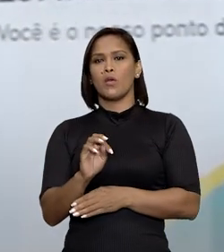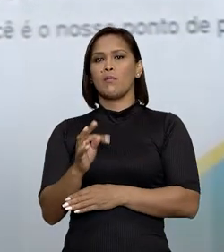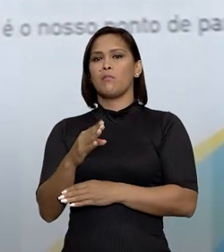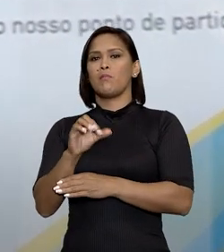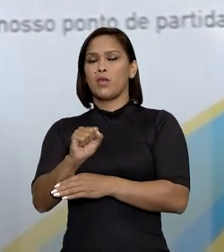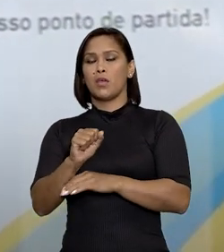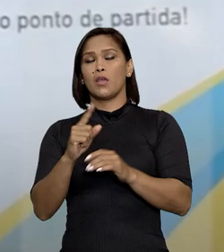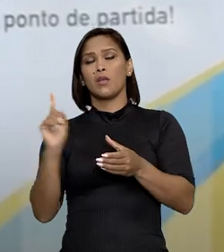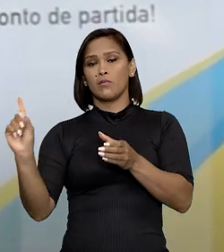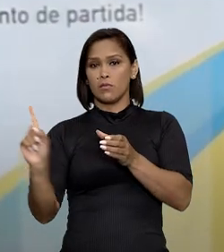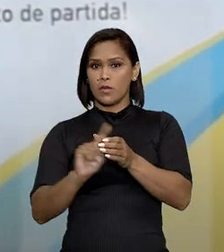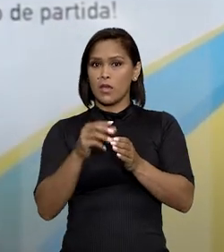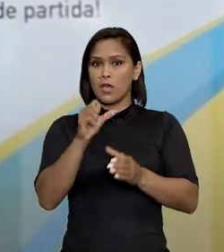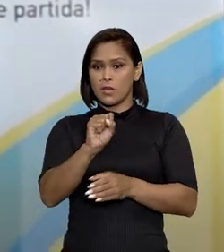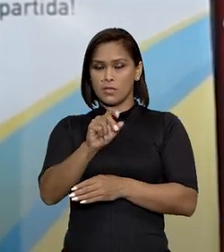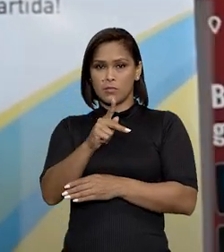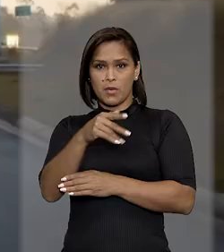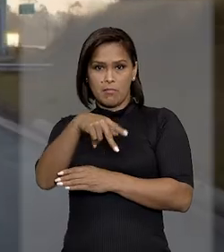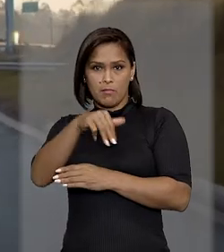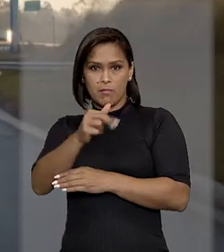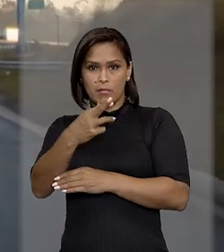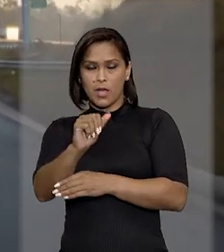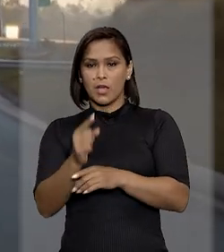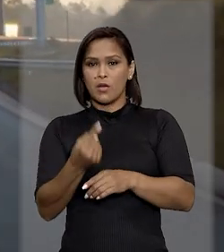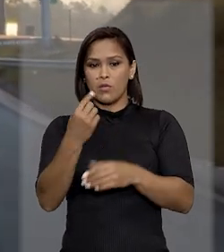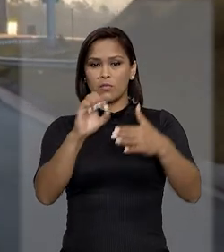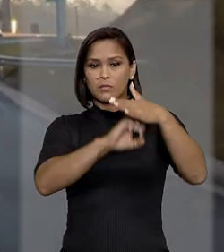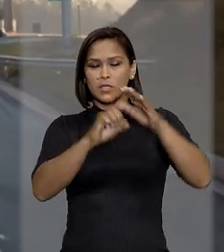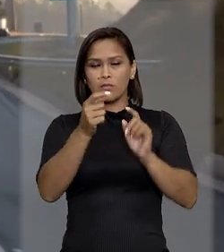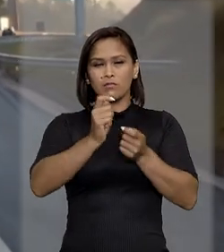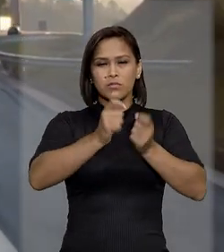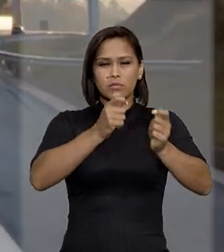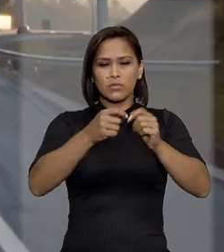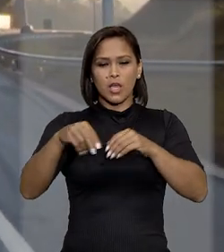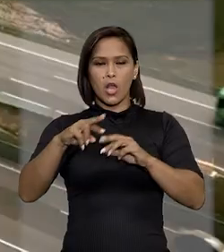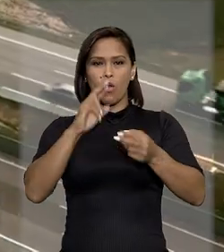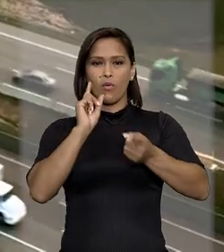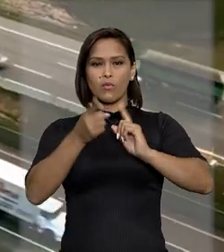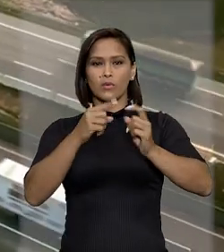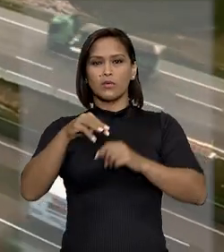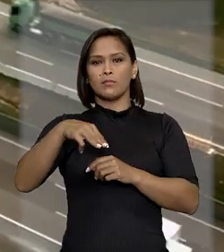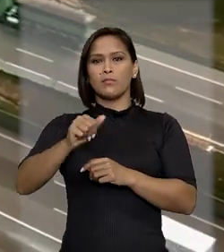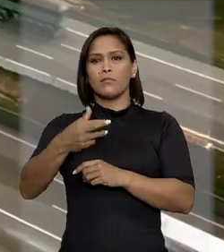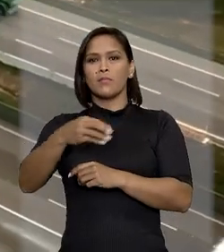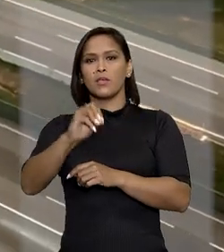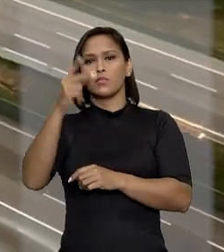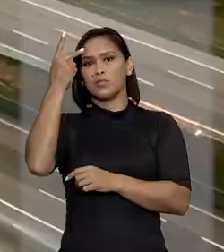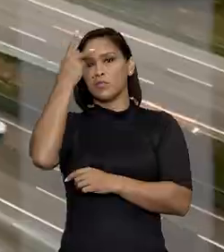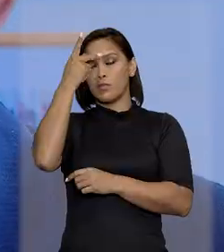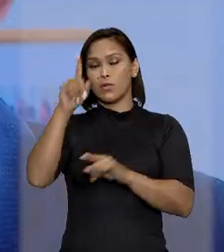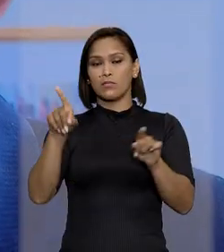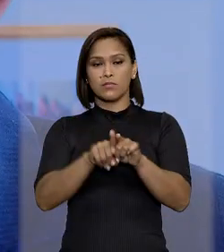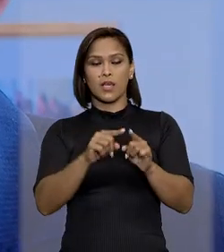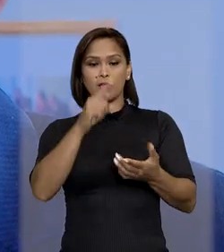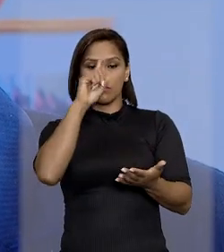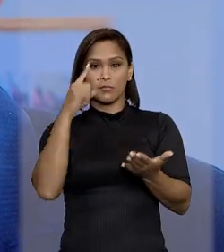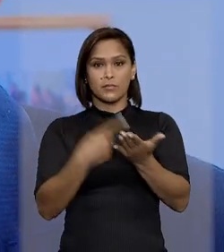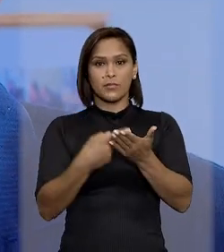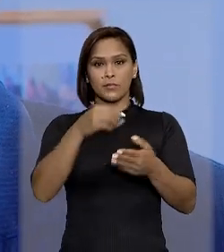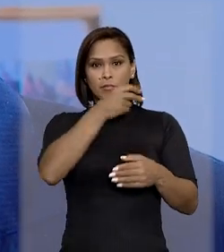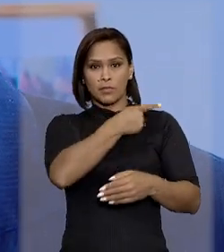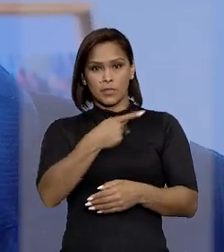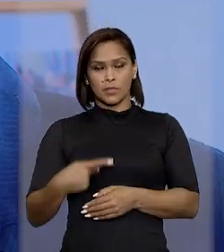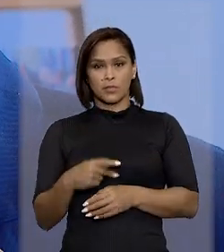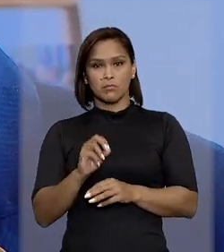Grupo Eber, ao qual pertence a SP Mar, uma das concessionárias que administra o rodoanel Mário Covas, em São Paulo. A decisão do